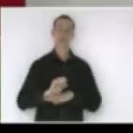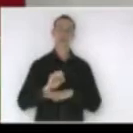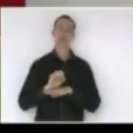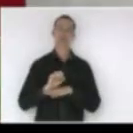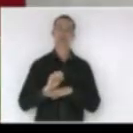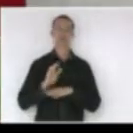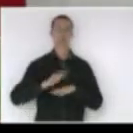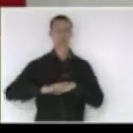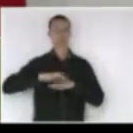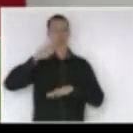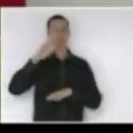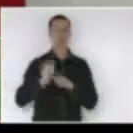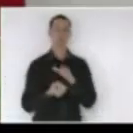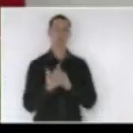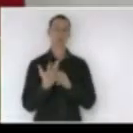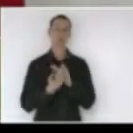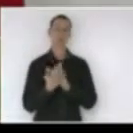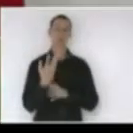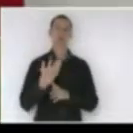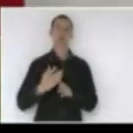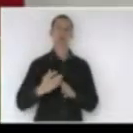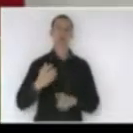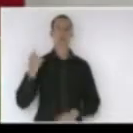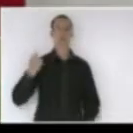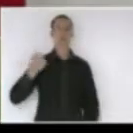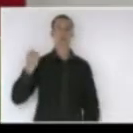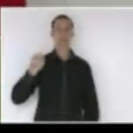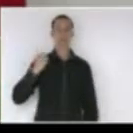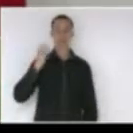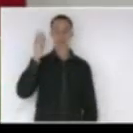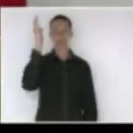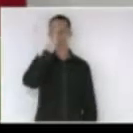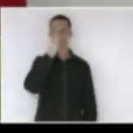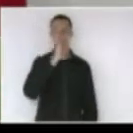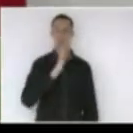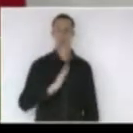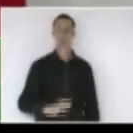produção de leite no país